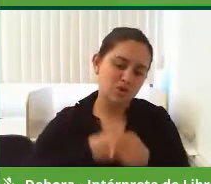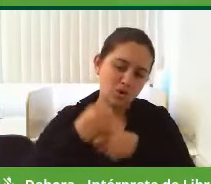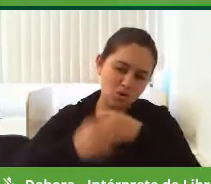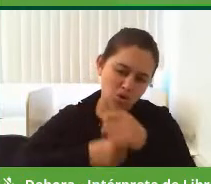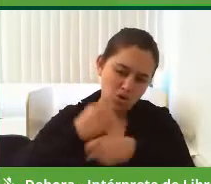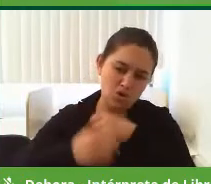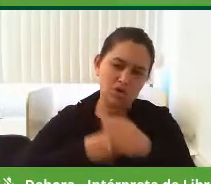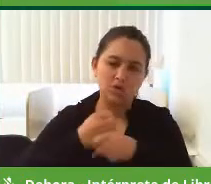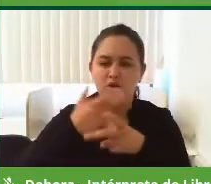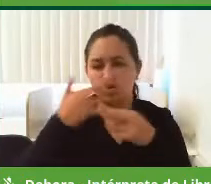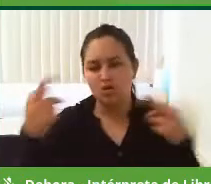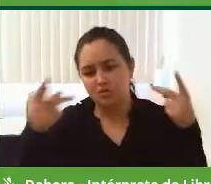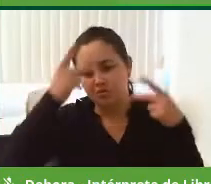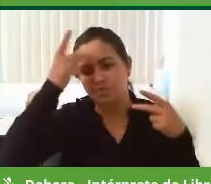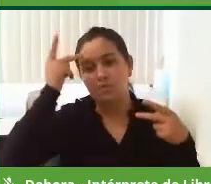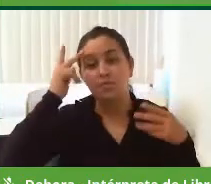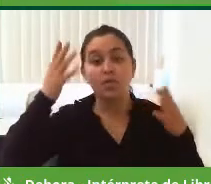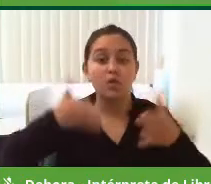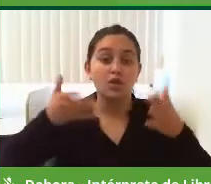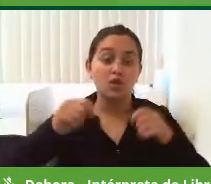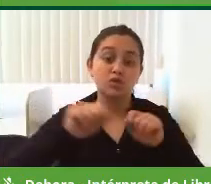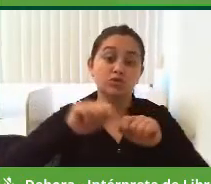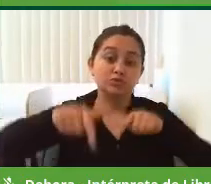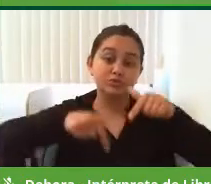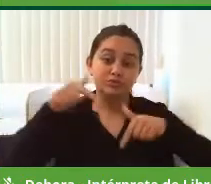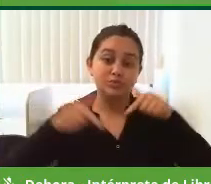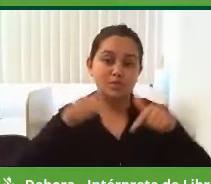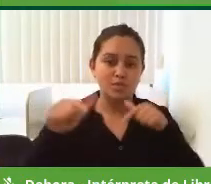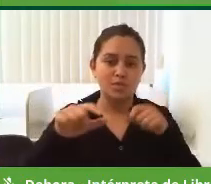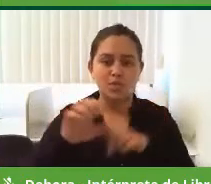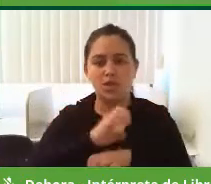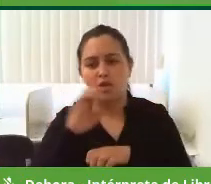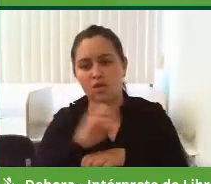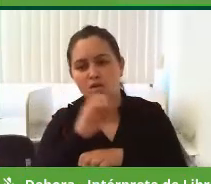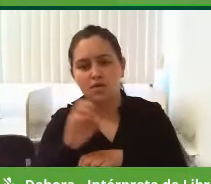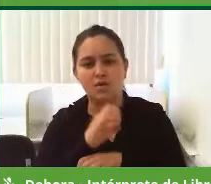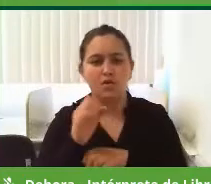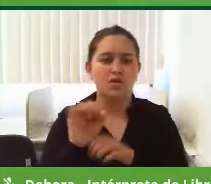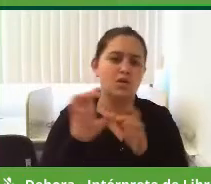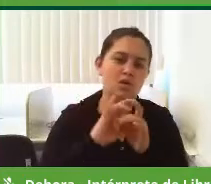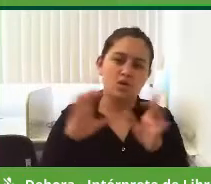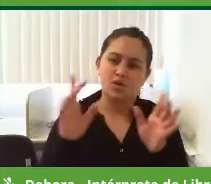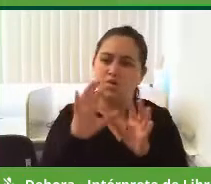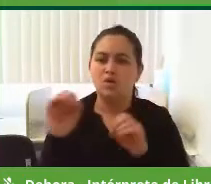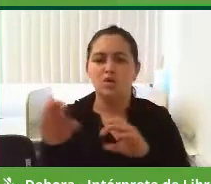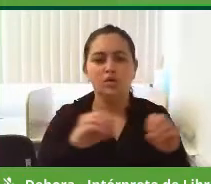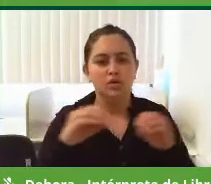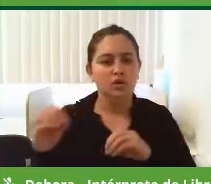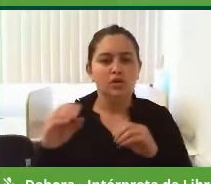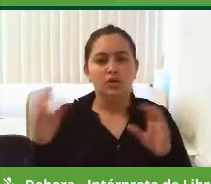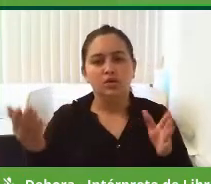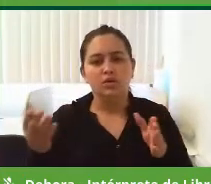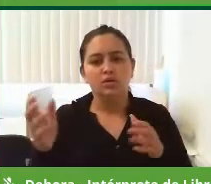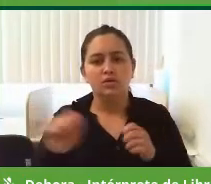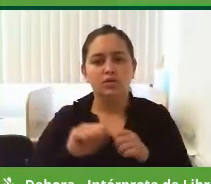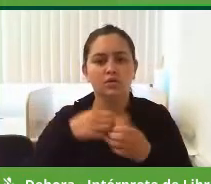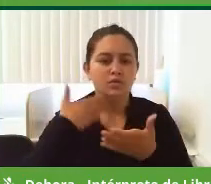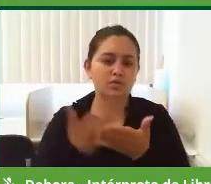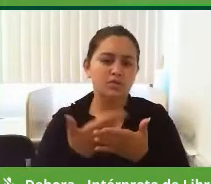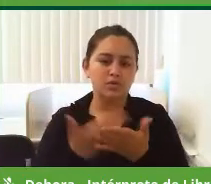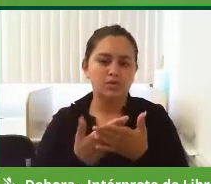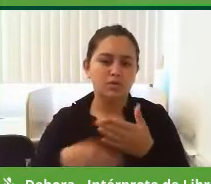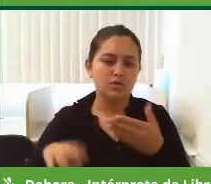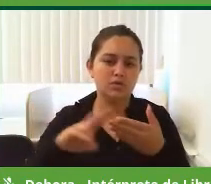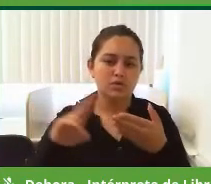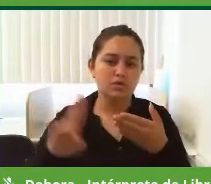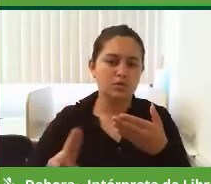Muitos profissionais que hoje atuam, empresários, profissionais liberais, são formados aqui no